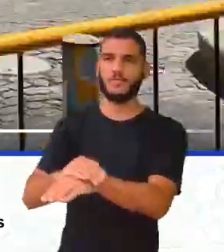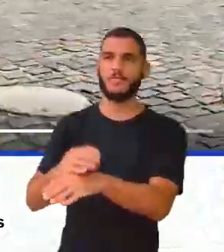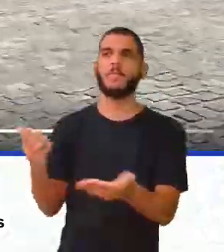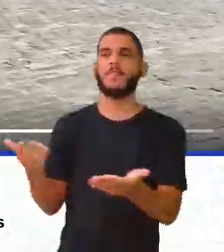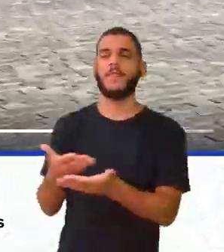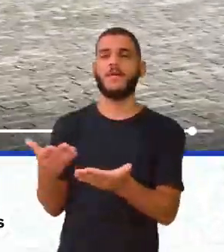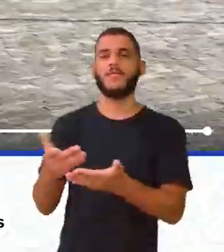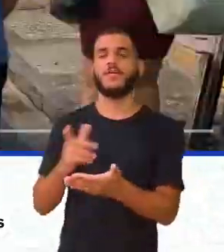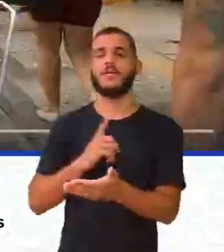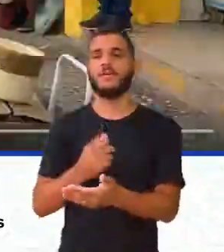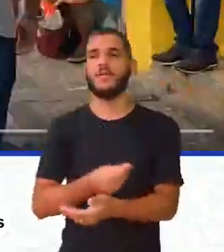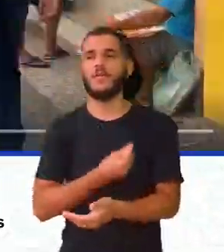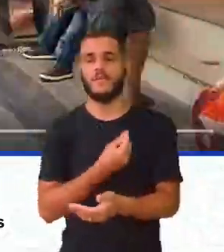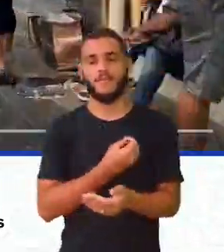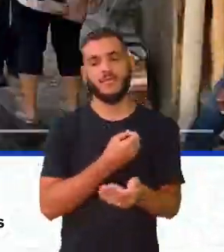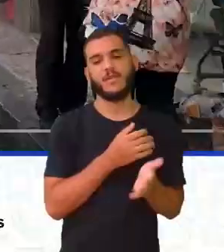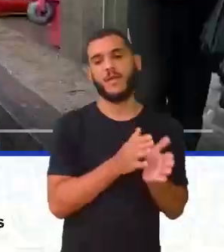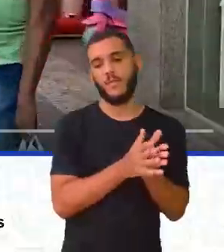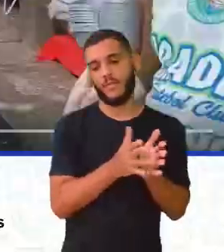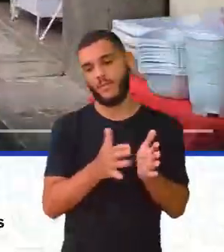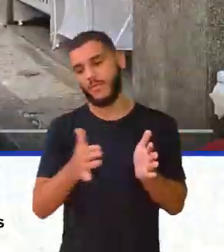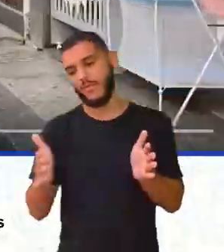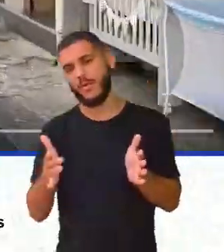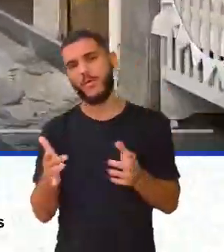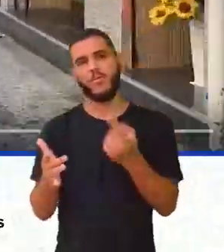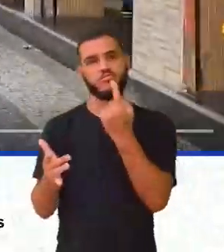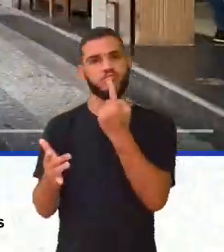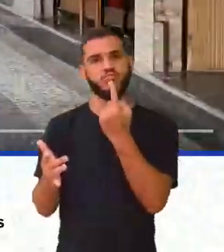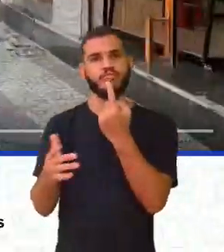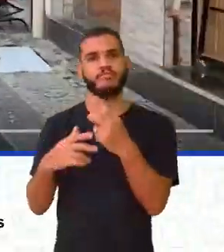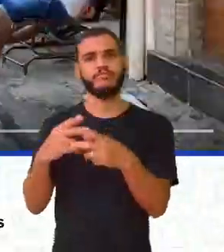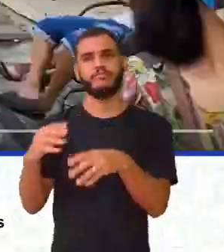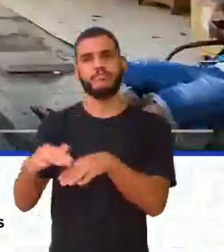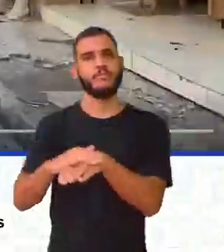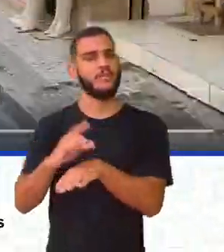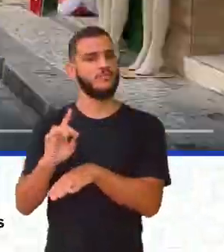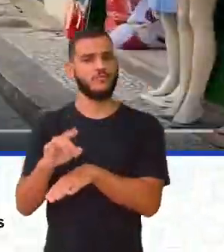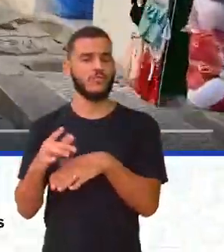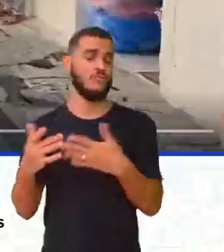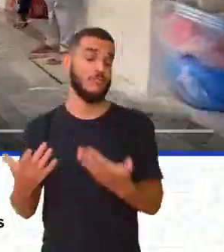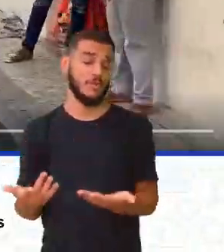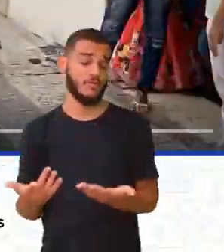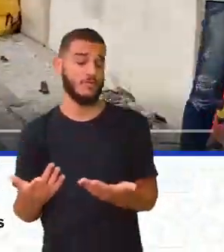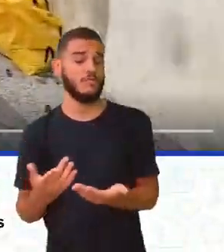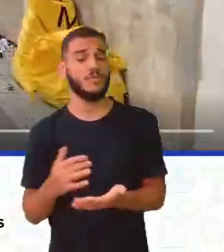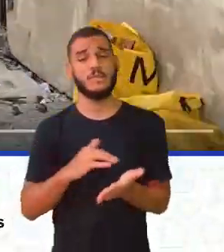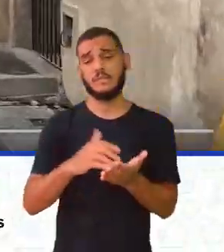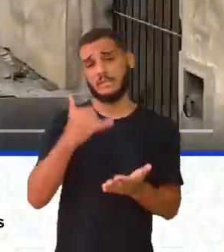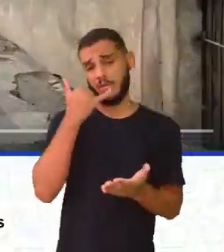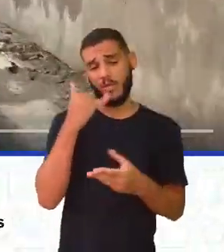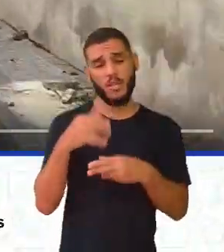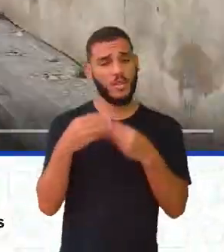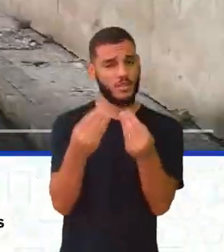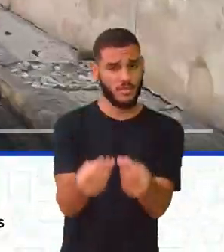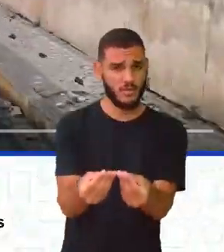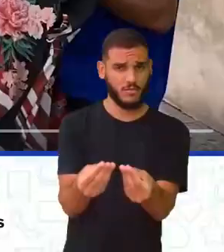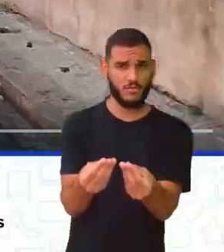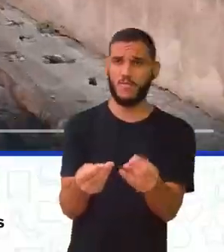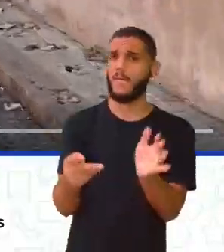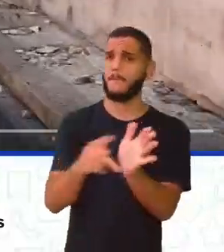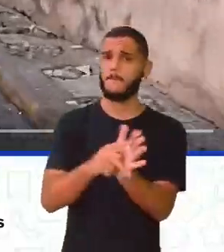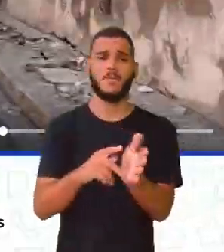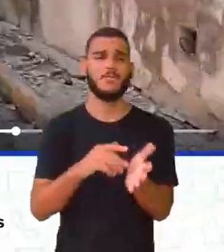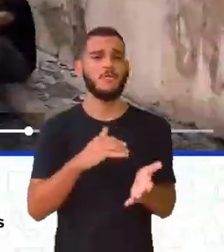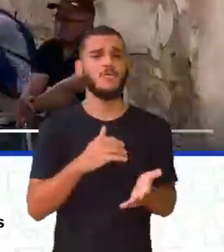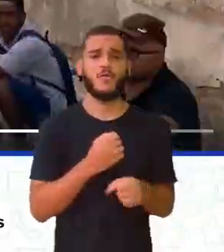um tênis só, né? Não é porque deu um celular à Isa agora que Isa vai passar o tempo sozinho com aquele celular dela, né? Não,